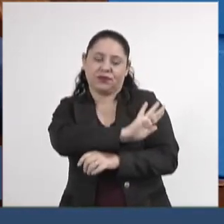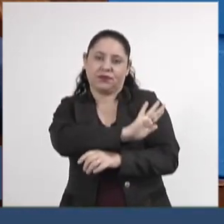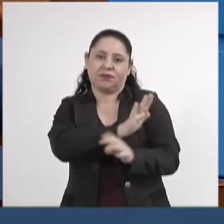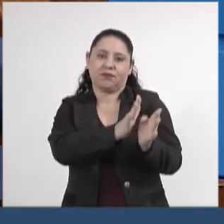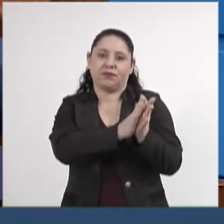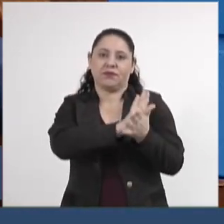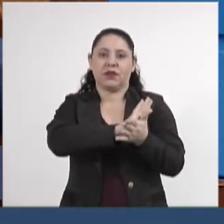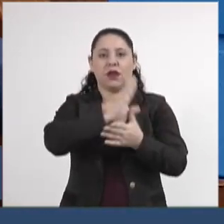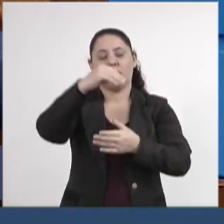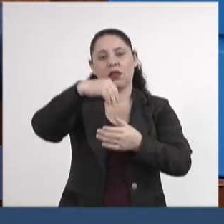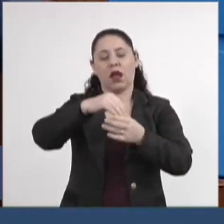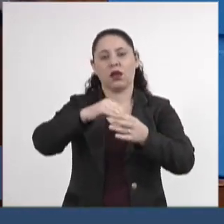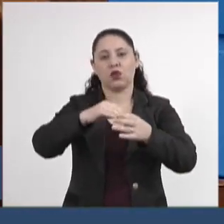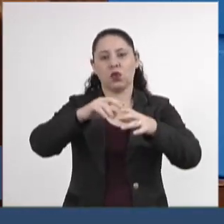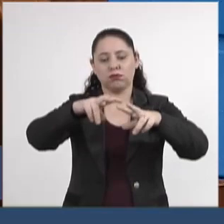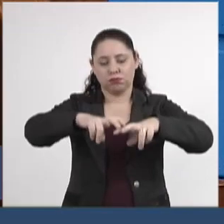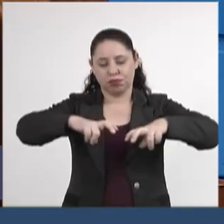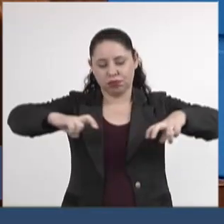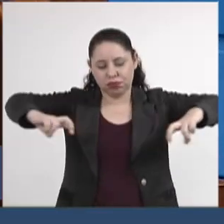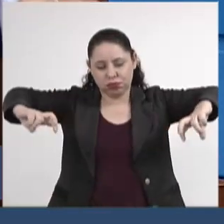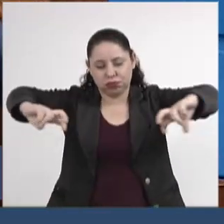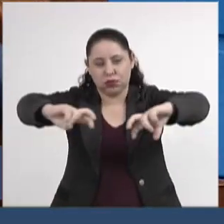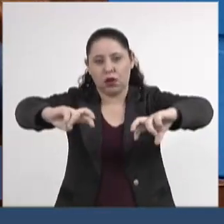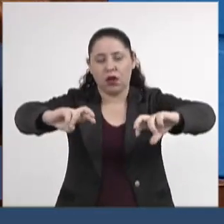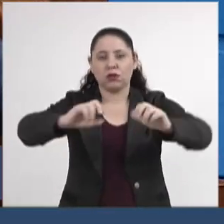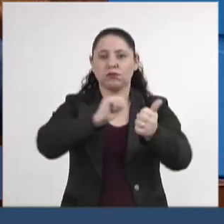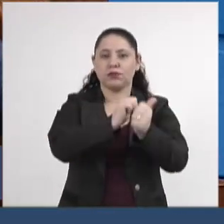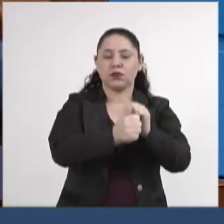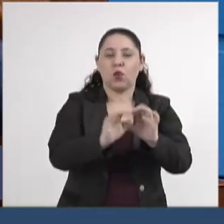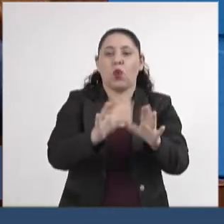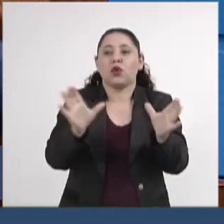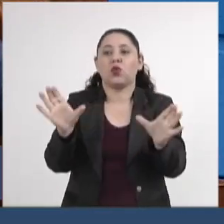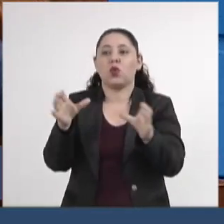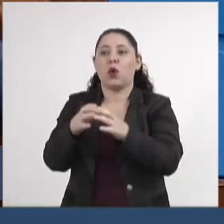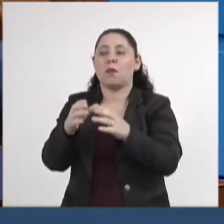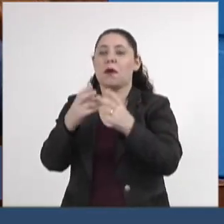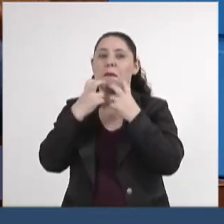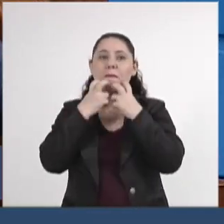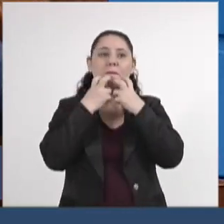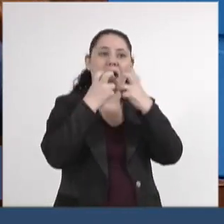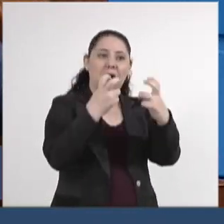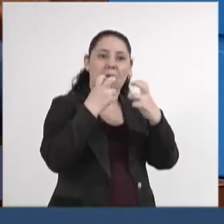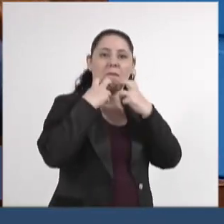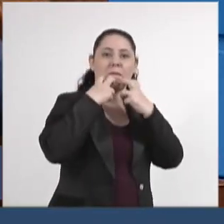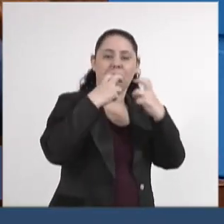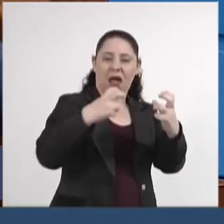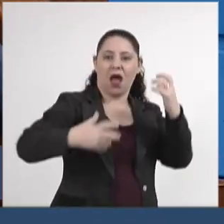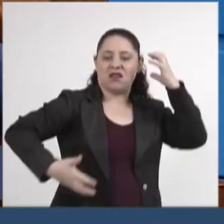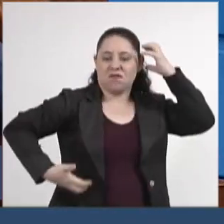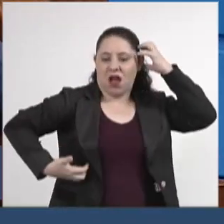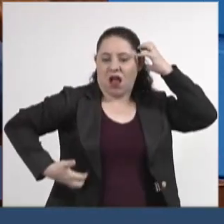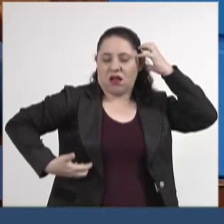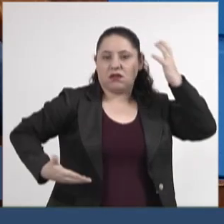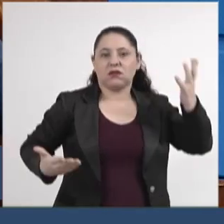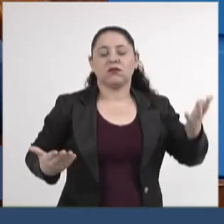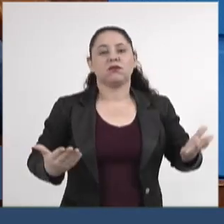quando a torcida do time adversário gritava para ele, macaco.